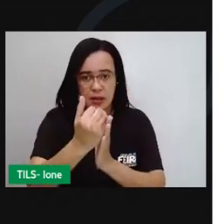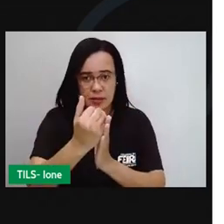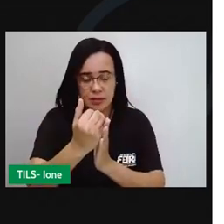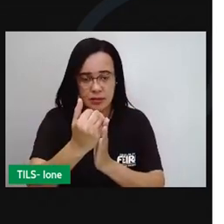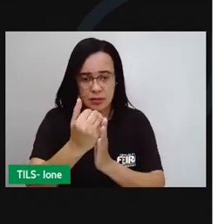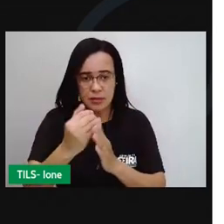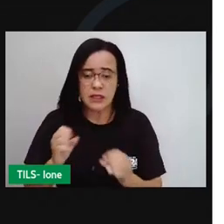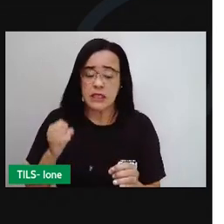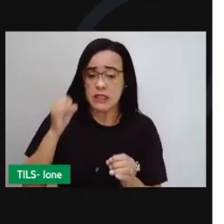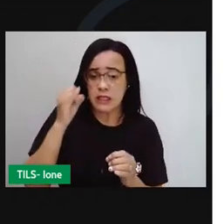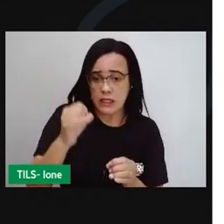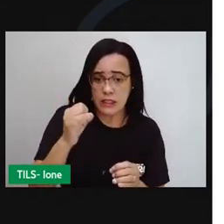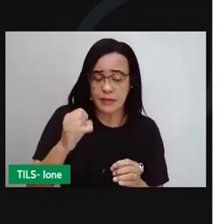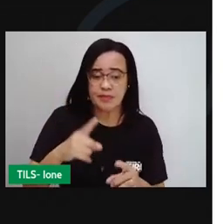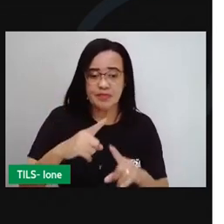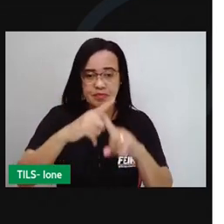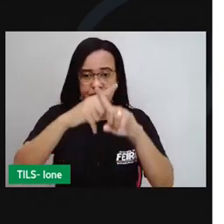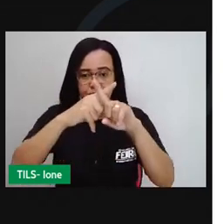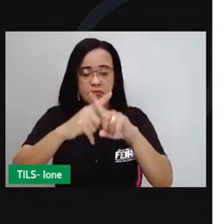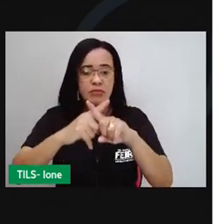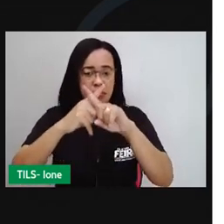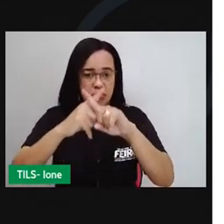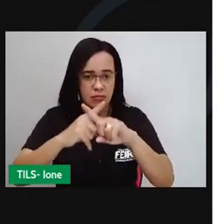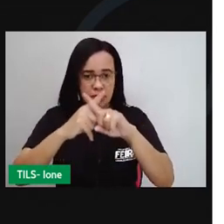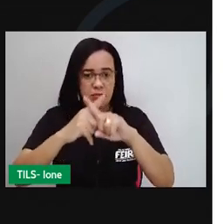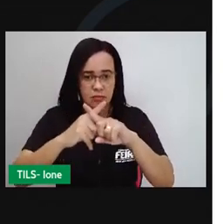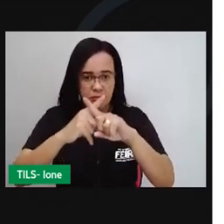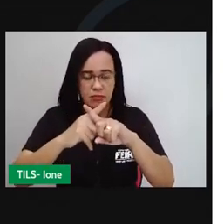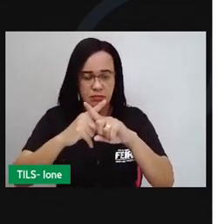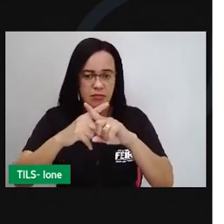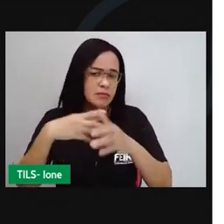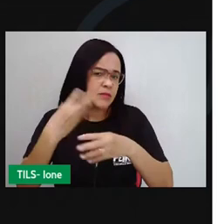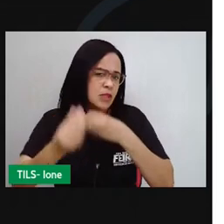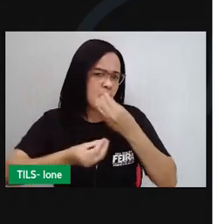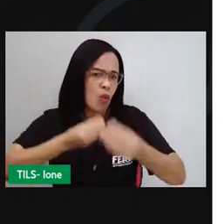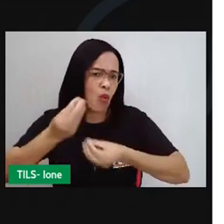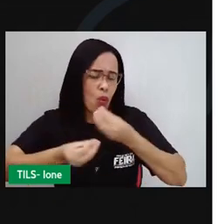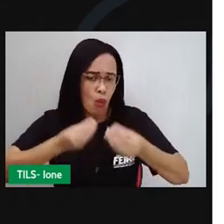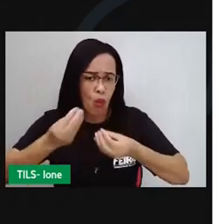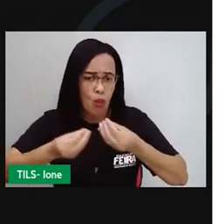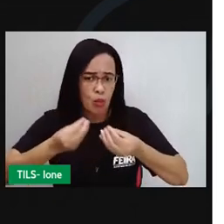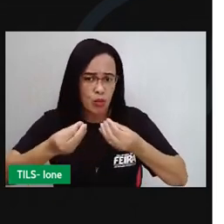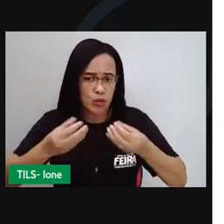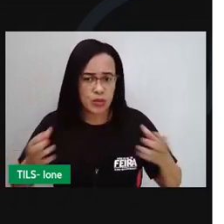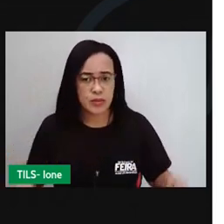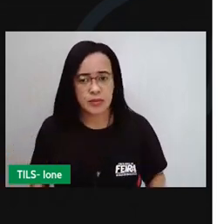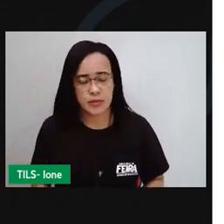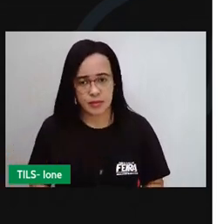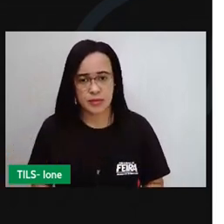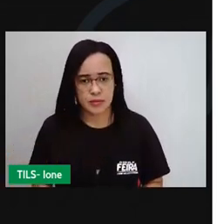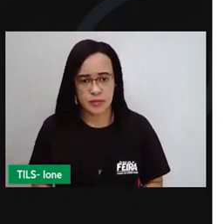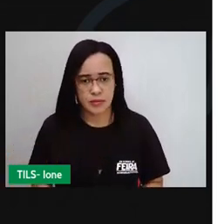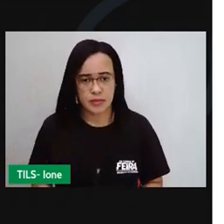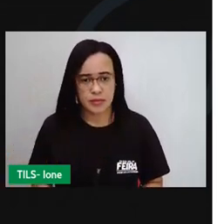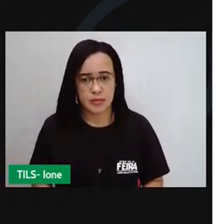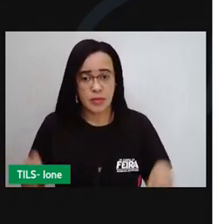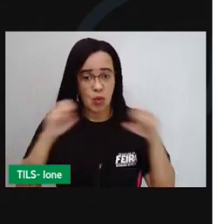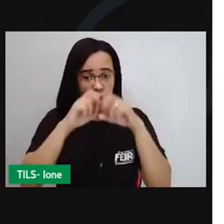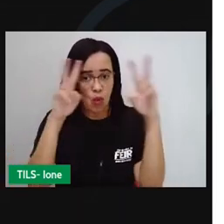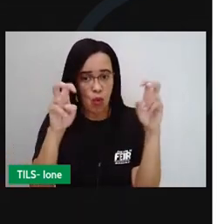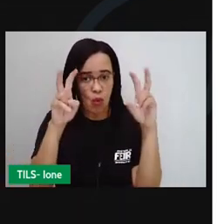os problemas em que aparece a operação da multiplicação os termos dobro,